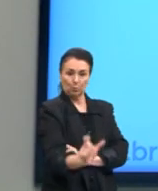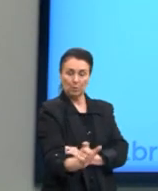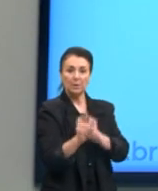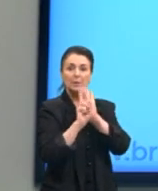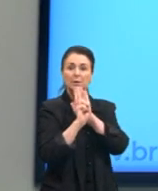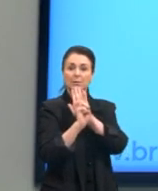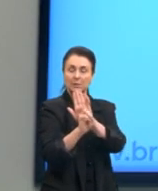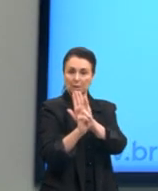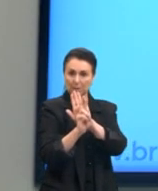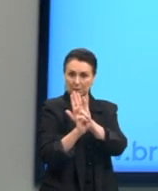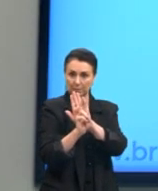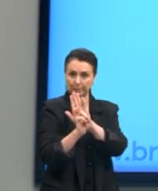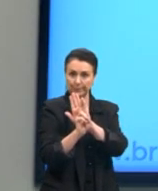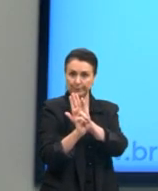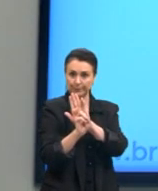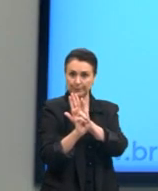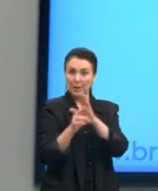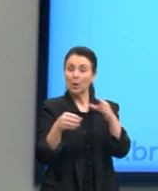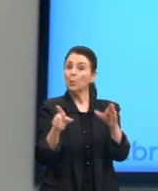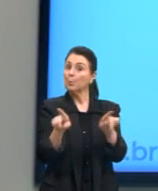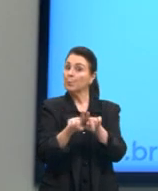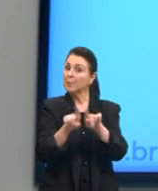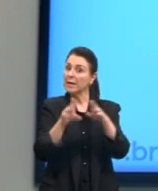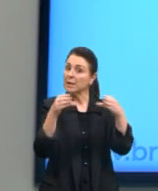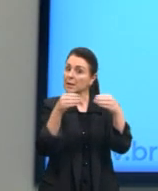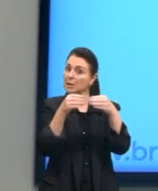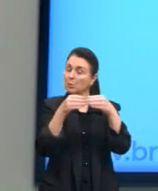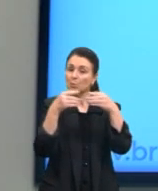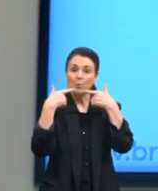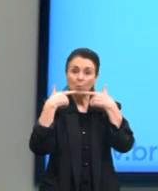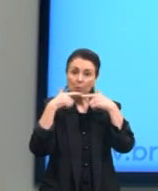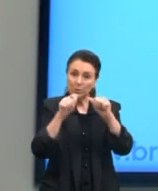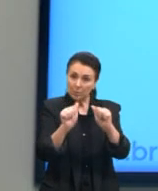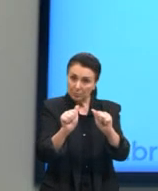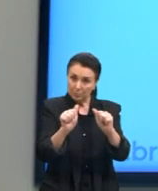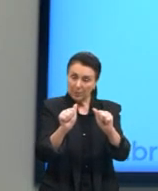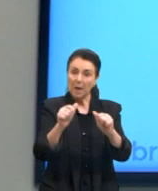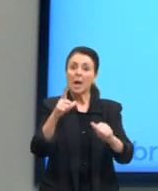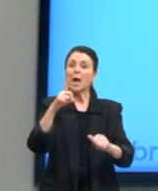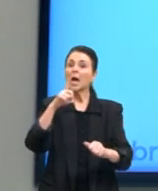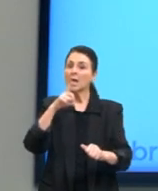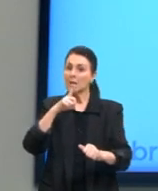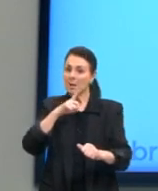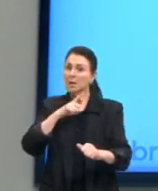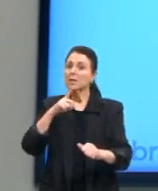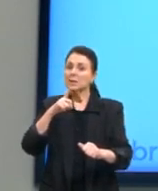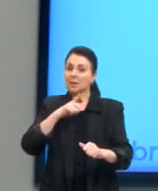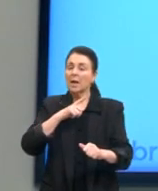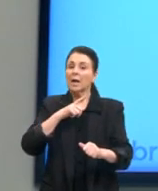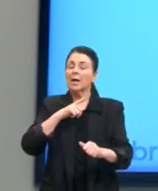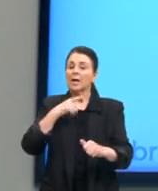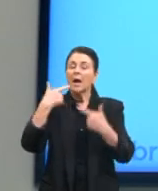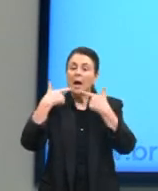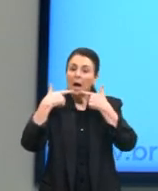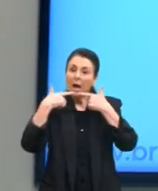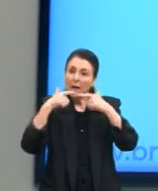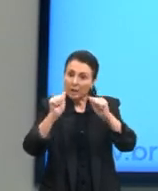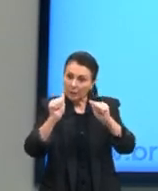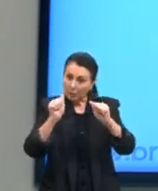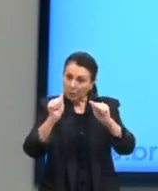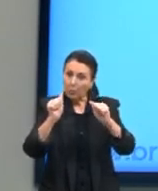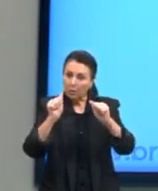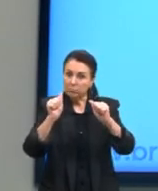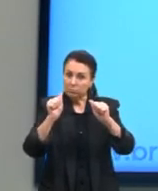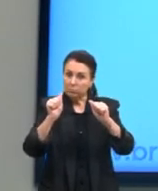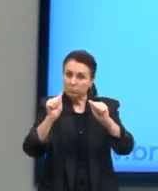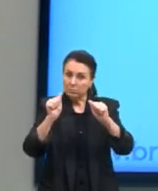determinado grupo linguístico e essas duas pessoas têm as ferramentas que a língua dá